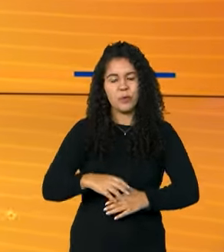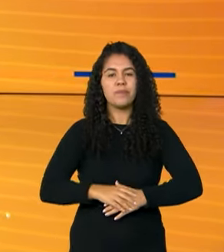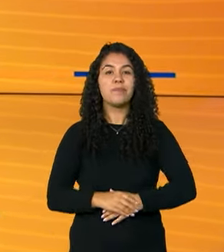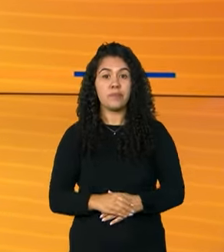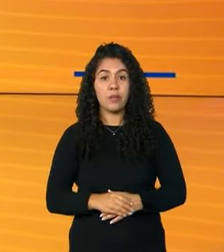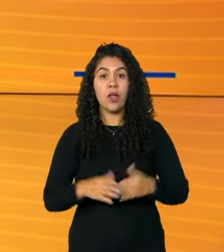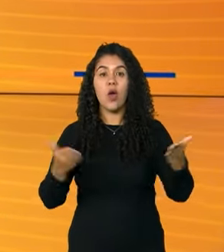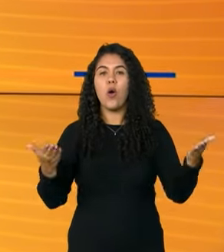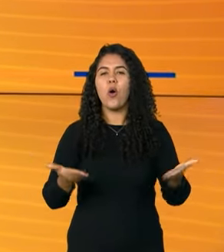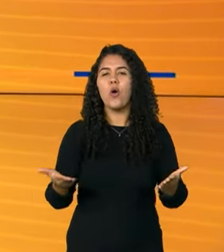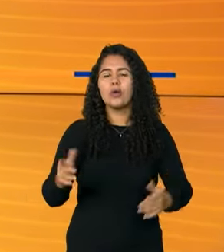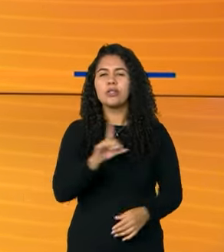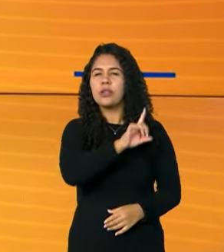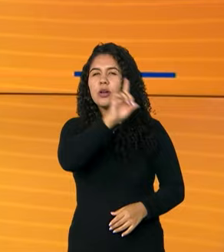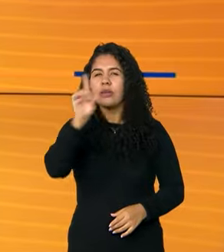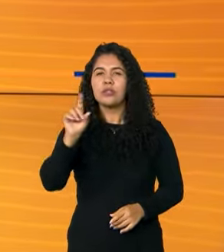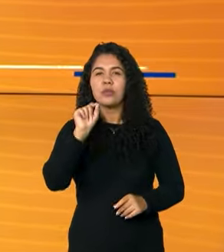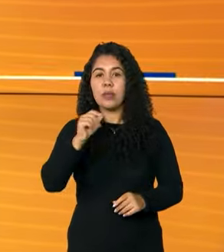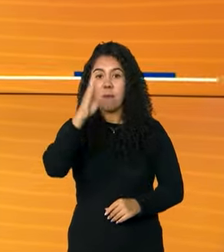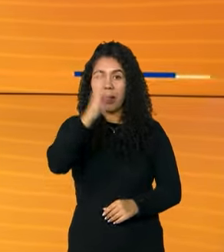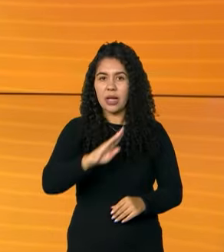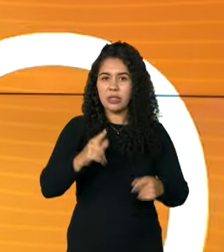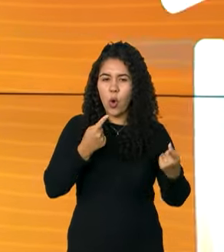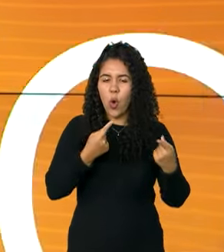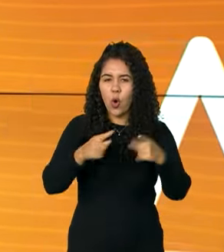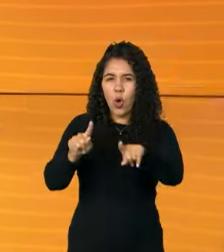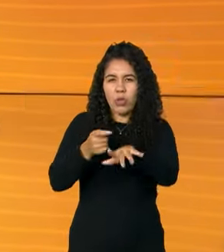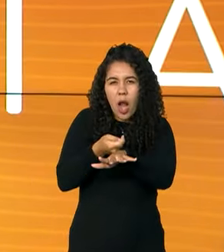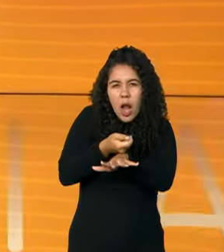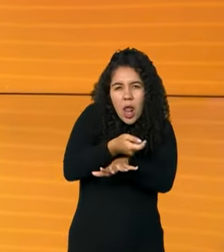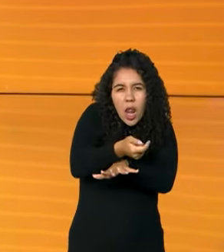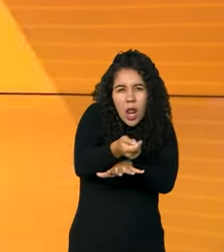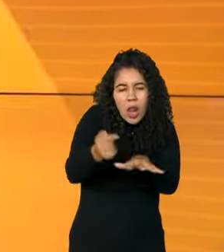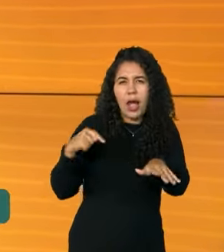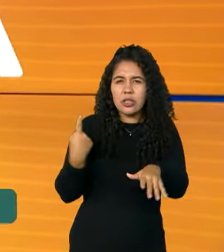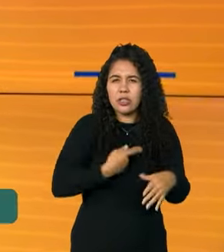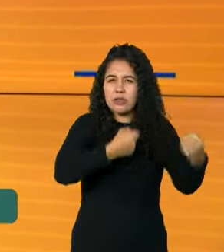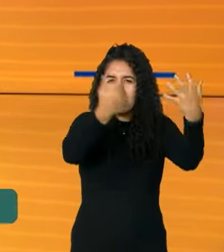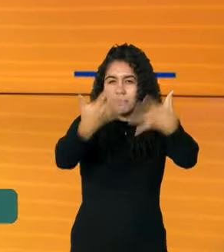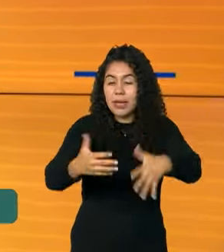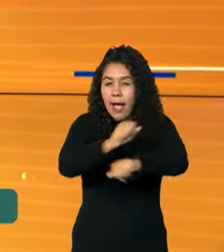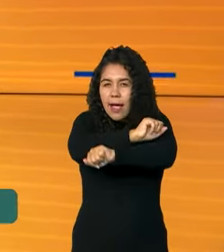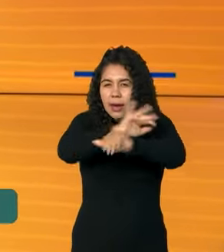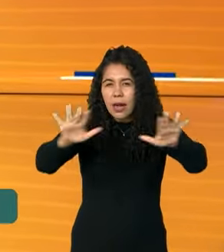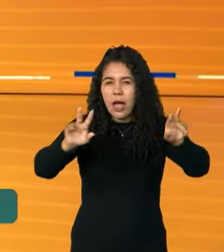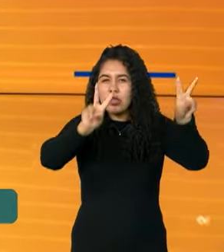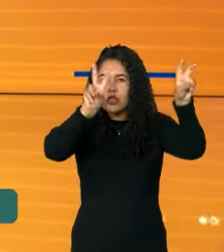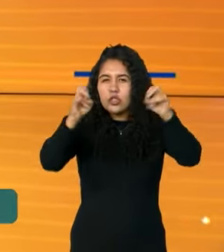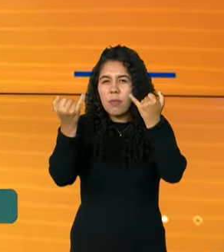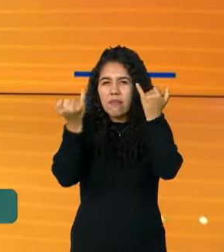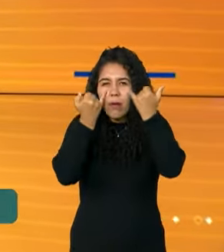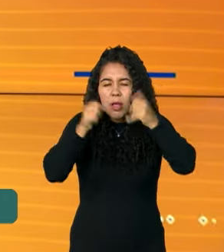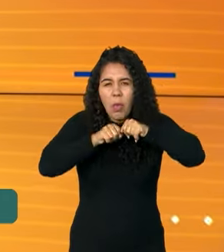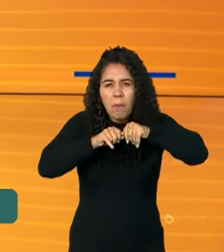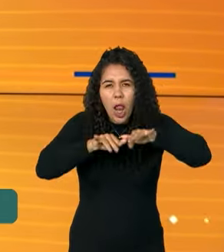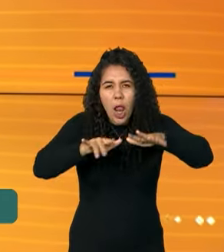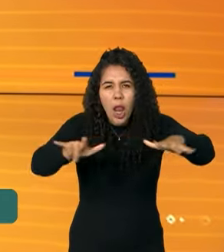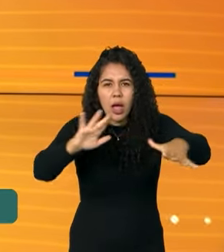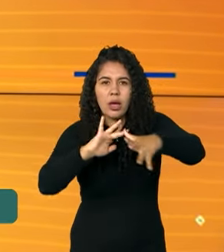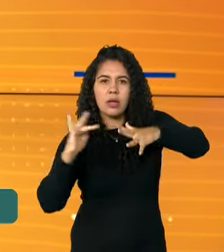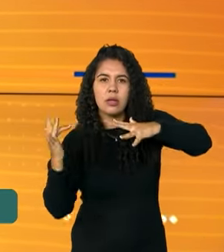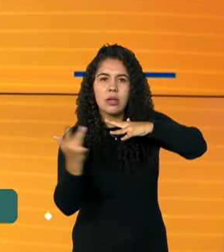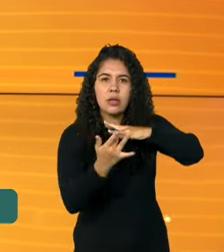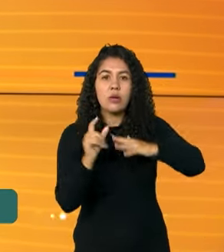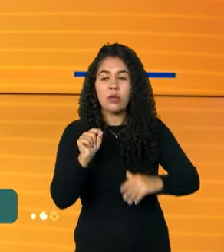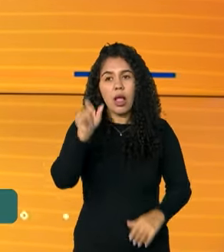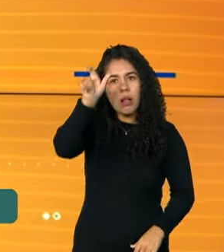E hoje é dia do nosso quadro Brasil contra a fake. Vamos esclarecer uma notícia que está circulando nas redes sociais que induz o cidadão